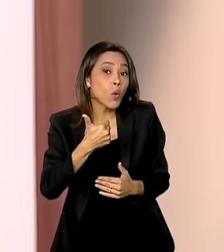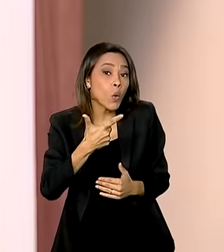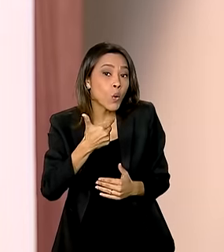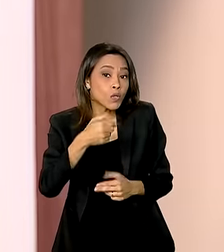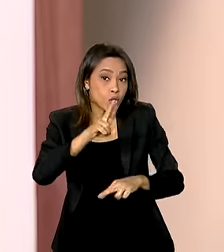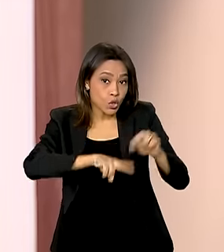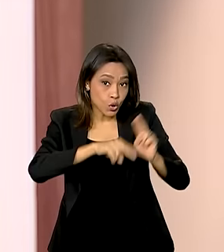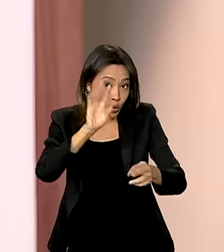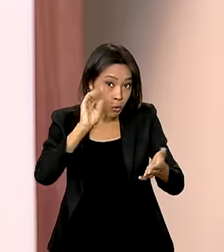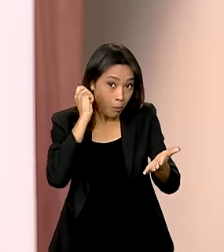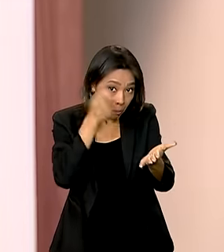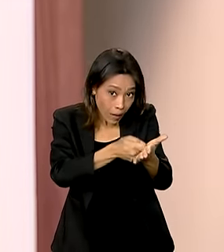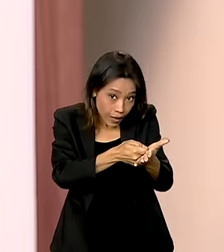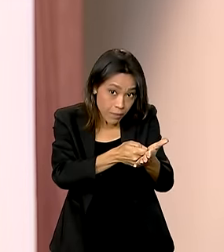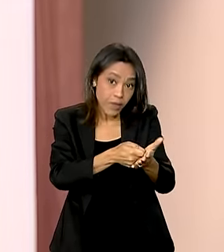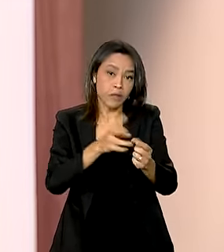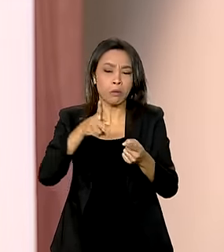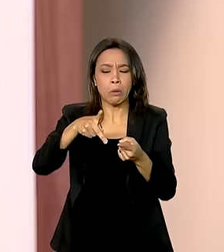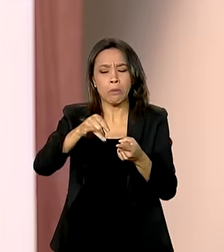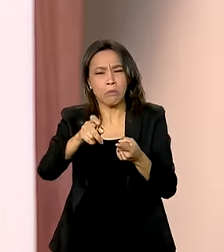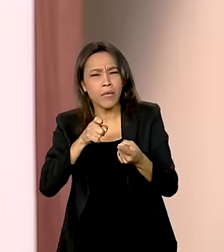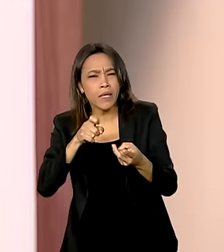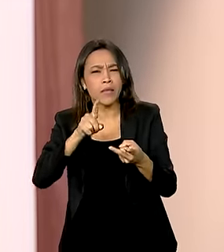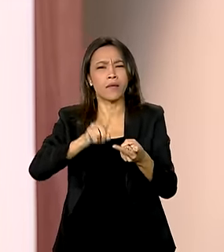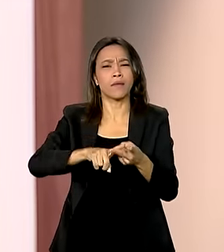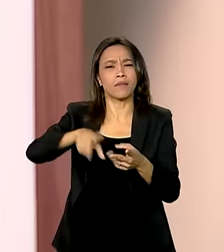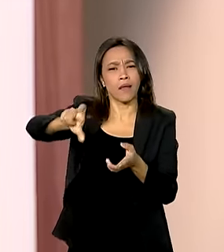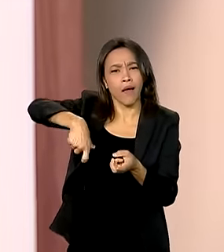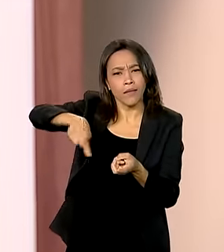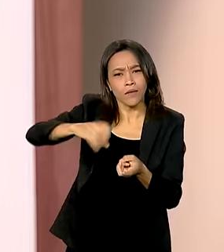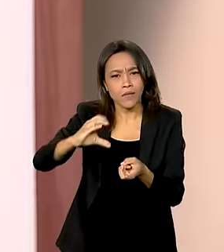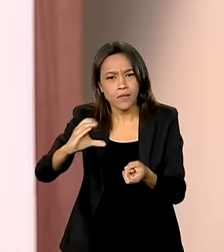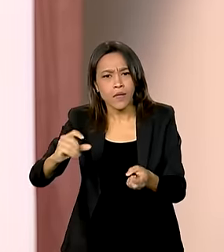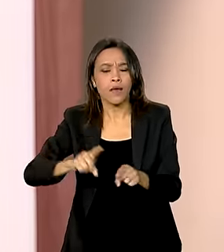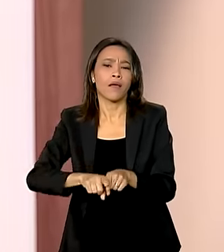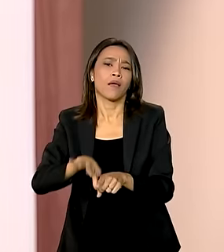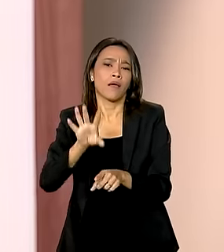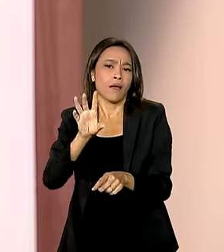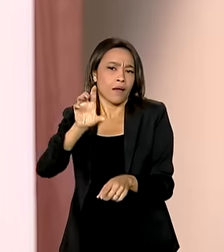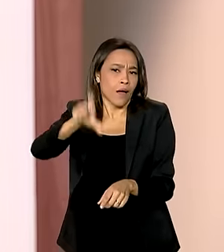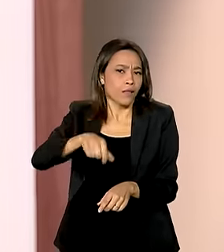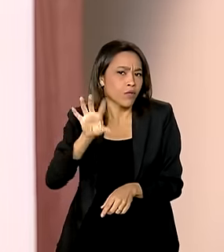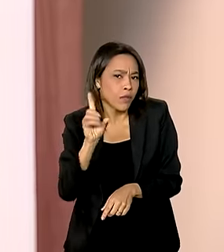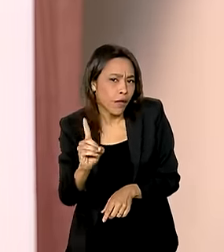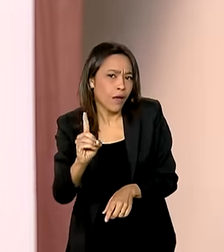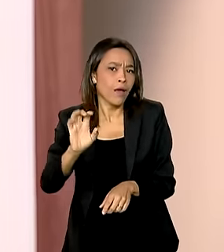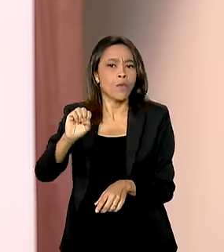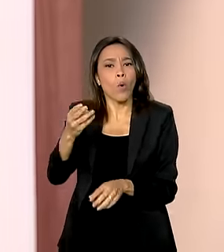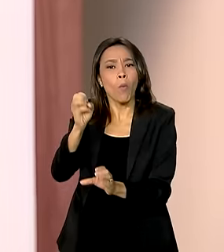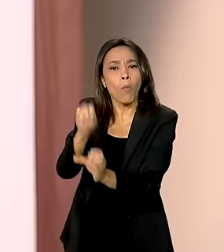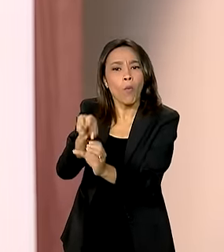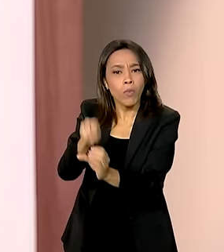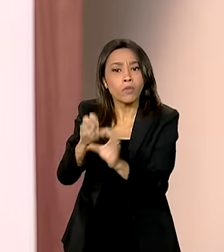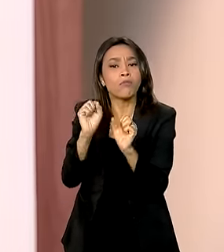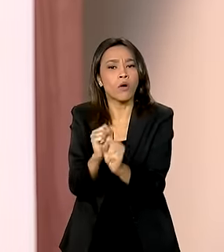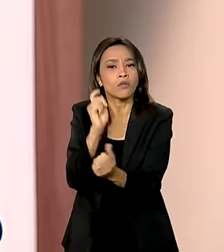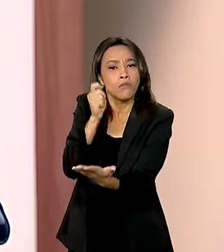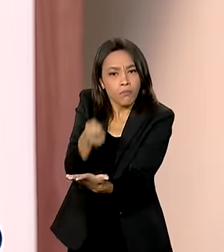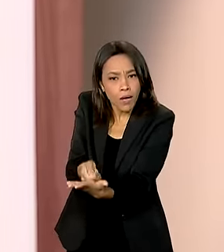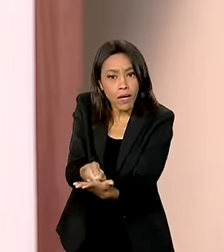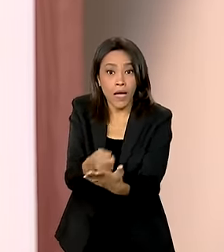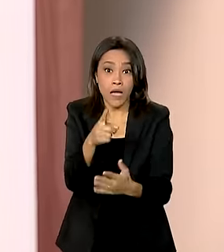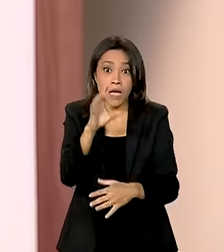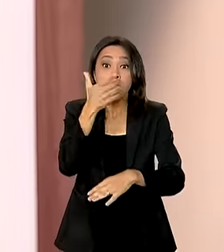boleto bancário, PIX, cartão de crédito e débito em conta corrente ou poupança. E moradores do Rio Grande do Sul terão